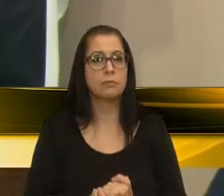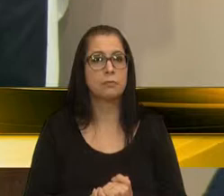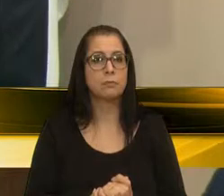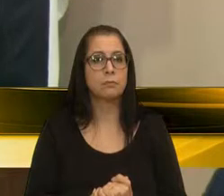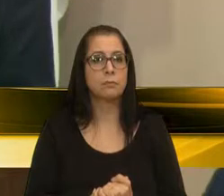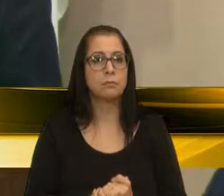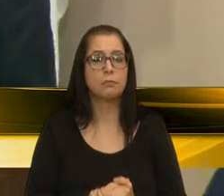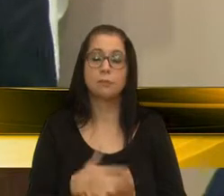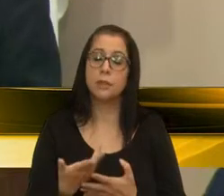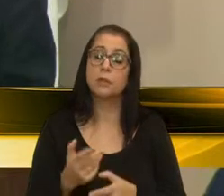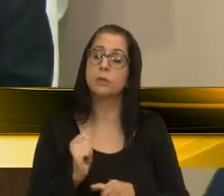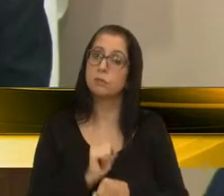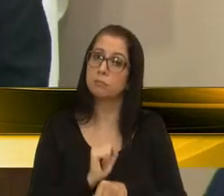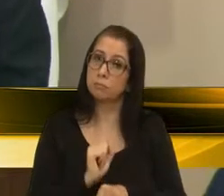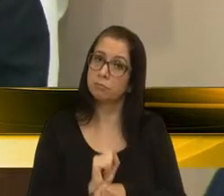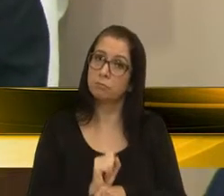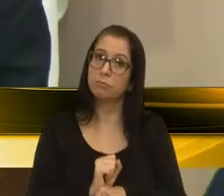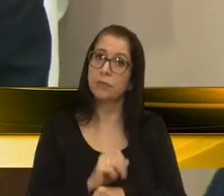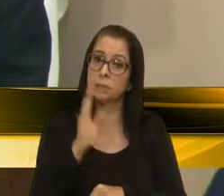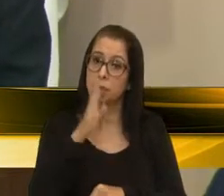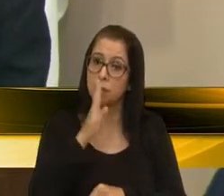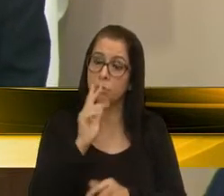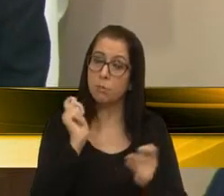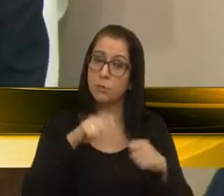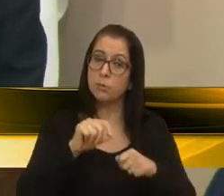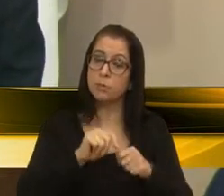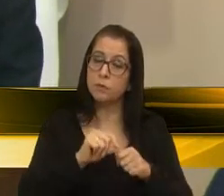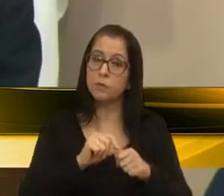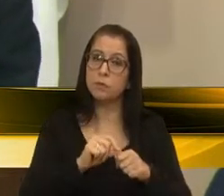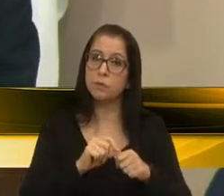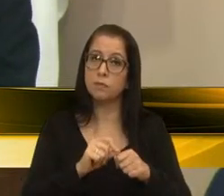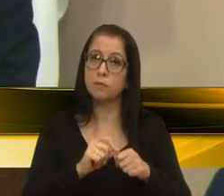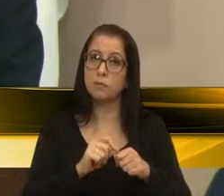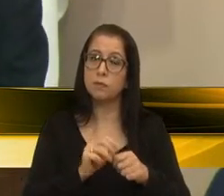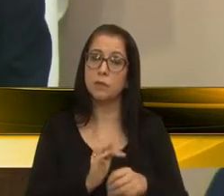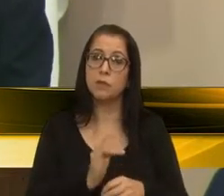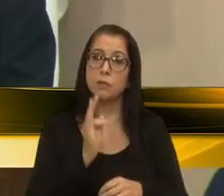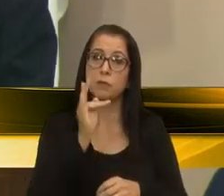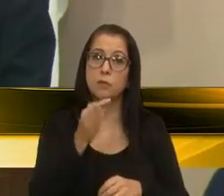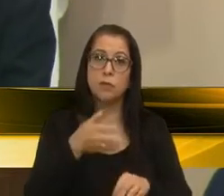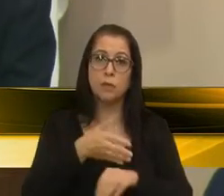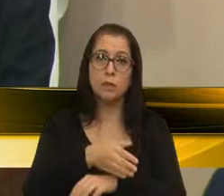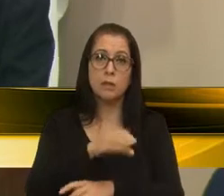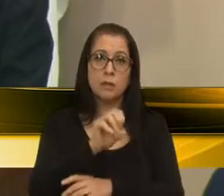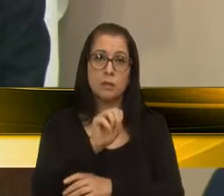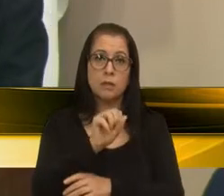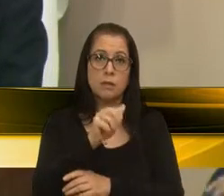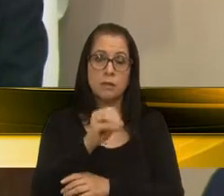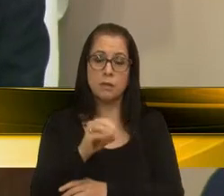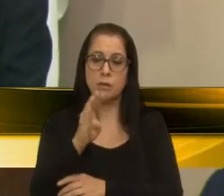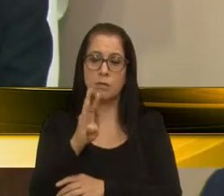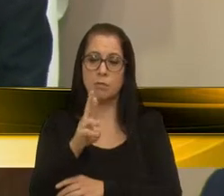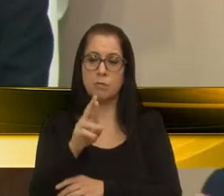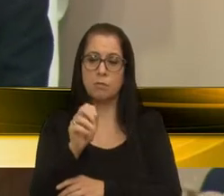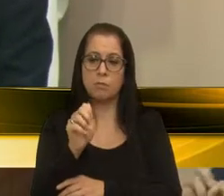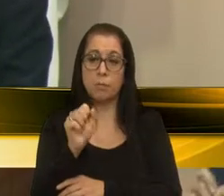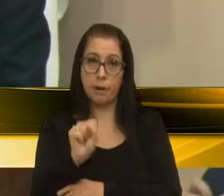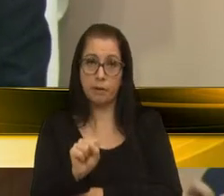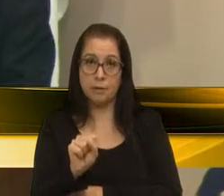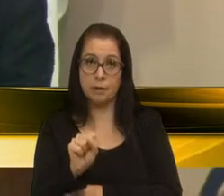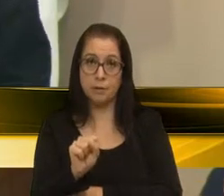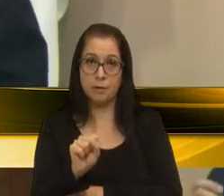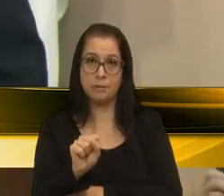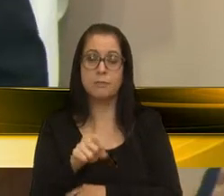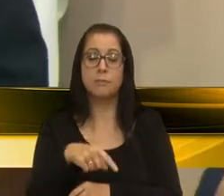Então, esperamos, que em breve, seja feito, e, logo adiante, lá na entrada, de São Brás, onde é que, por local, nós se localizamos, nós